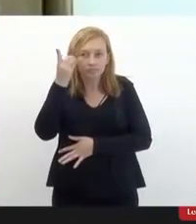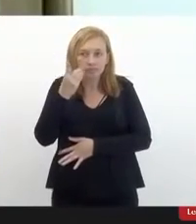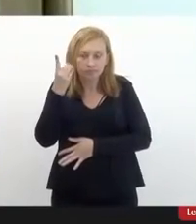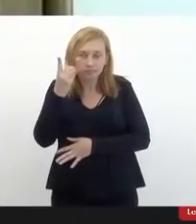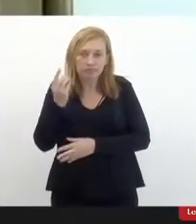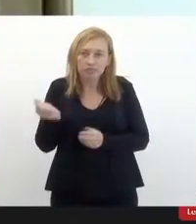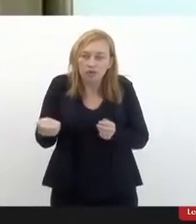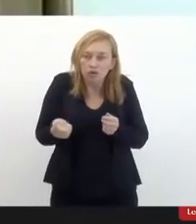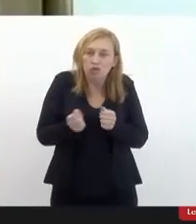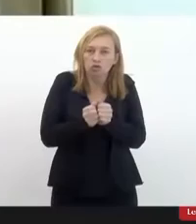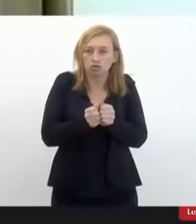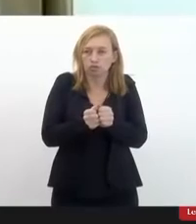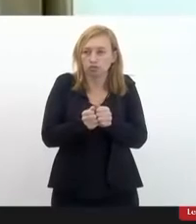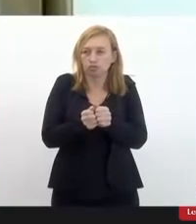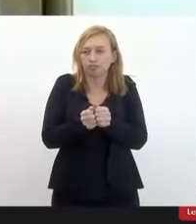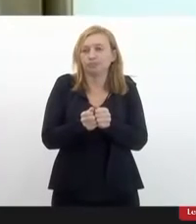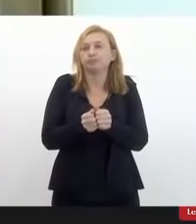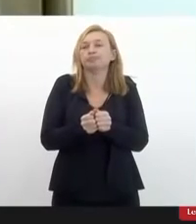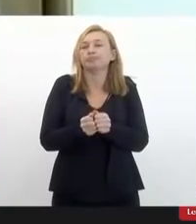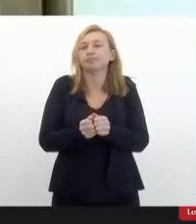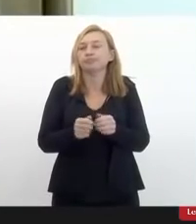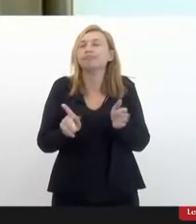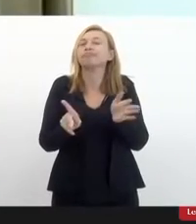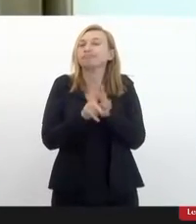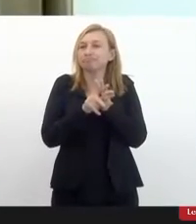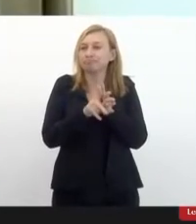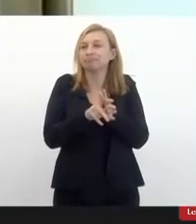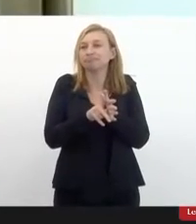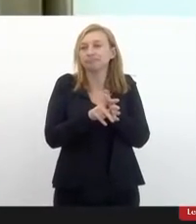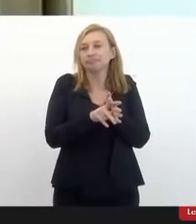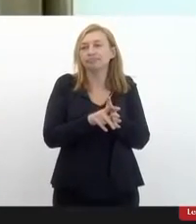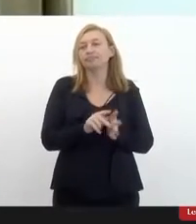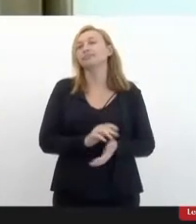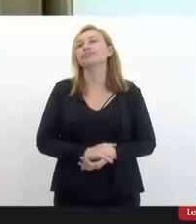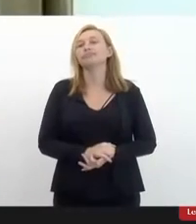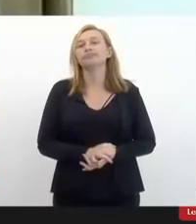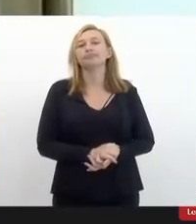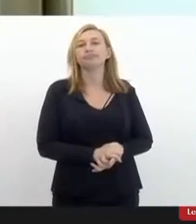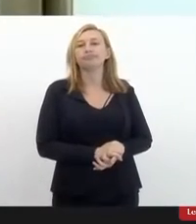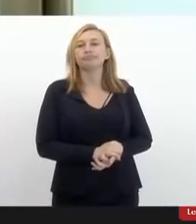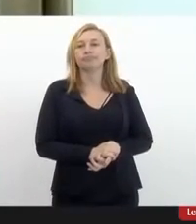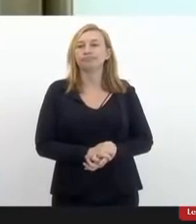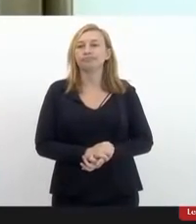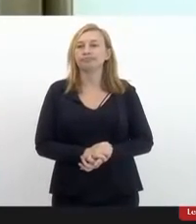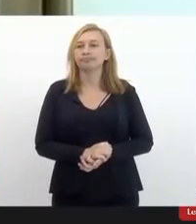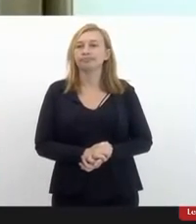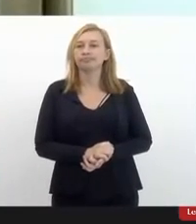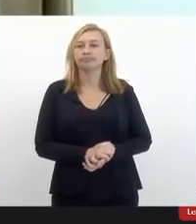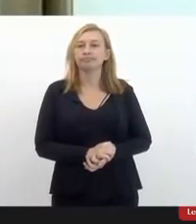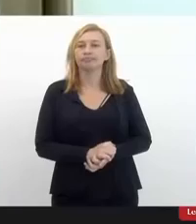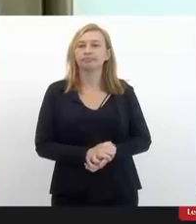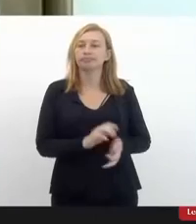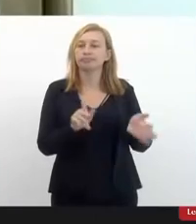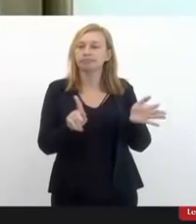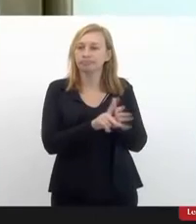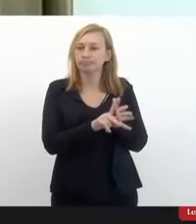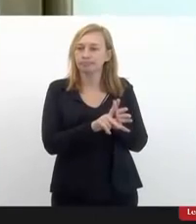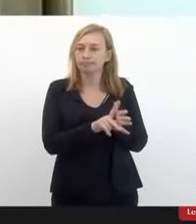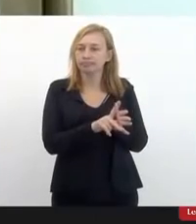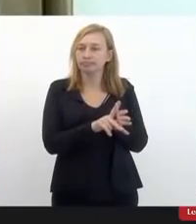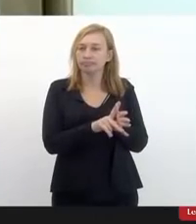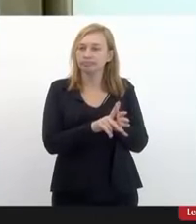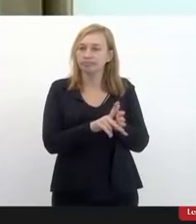estão envolvidos nesse projeto, esse projeto, ele não só vai de